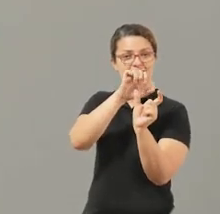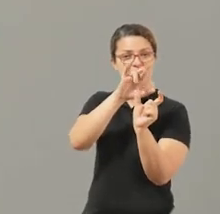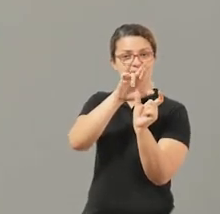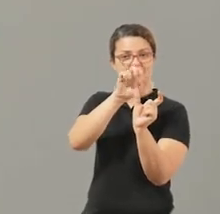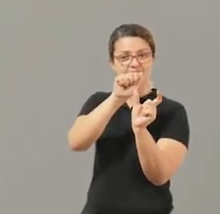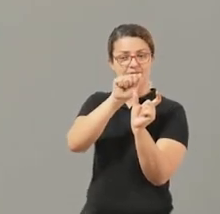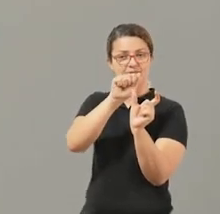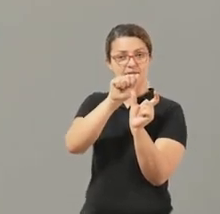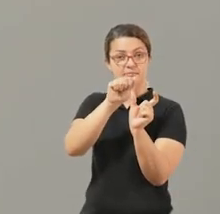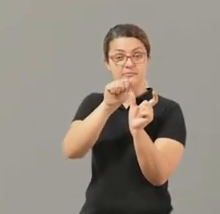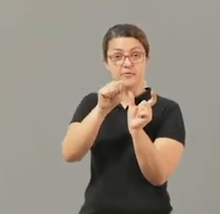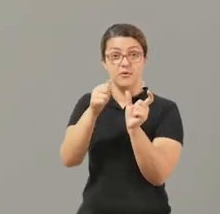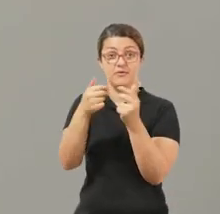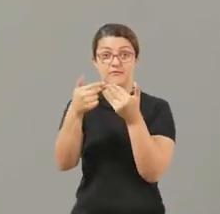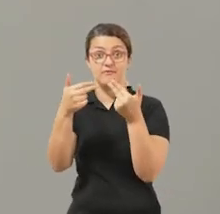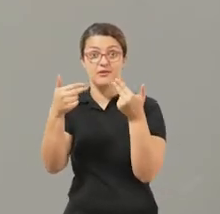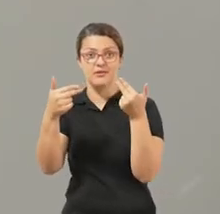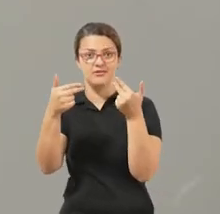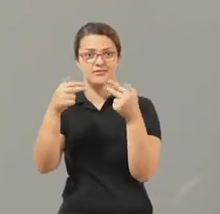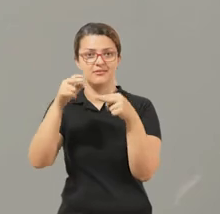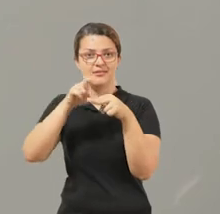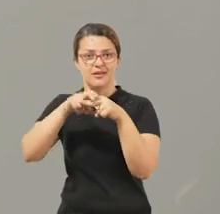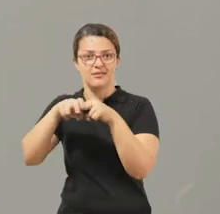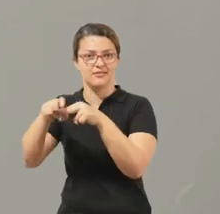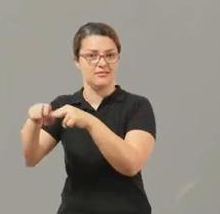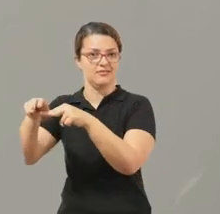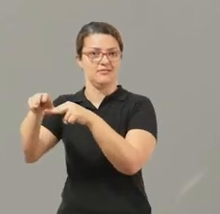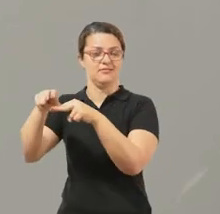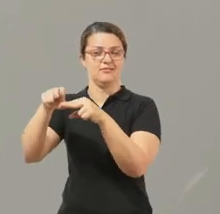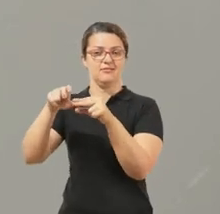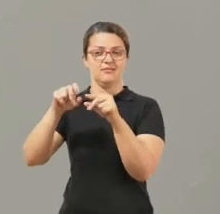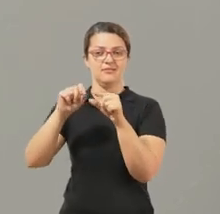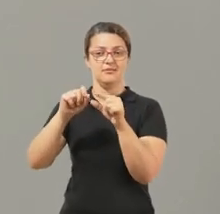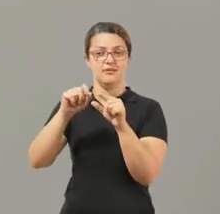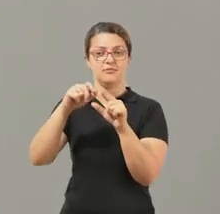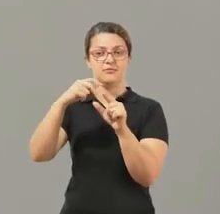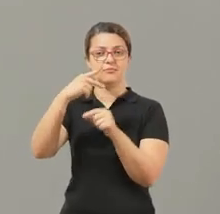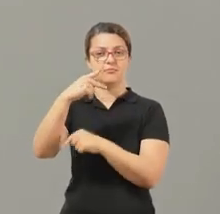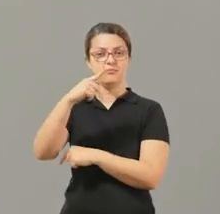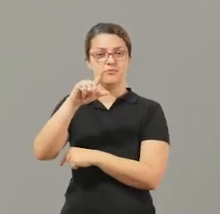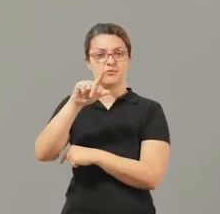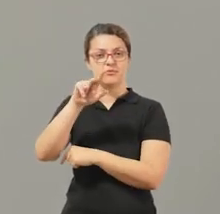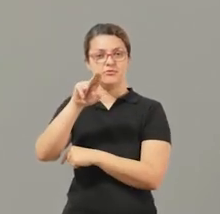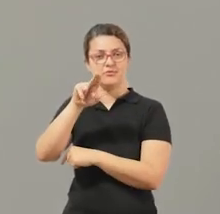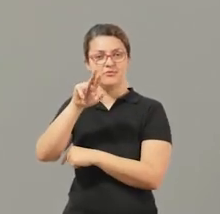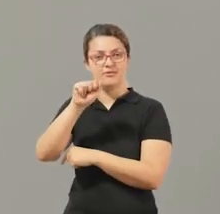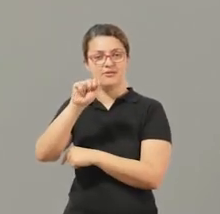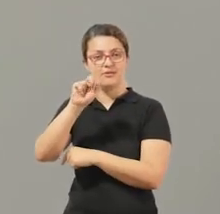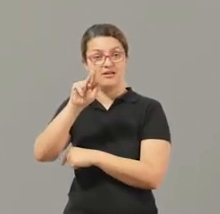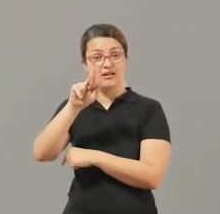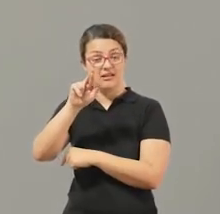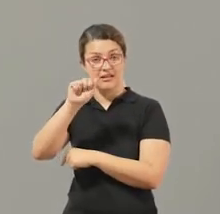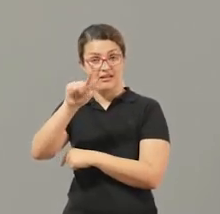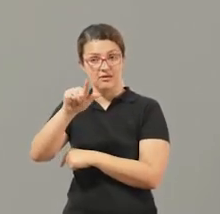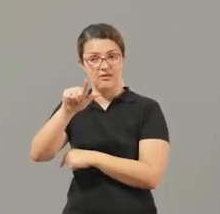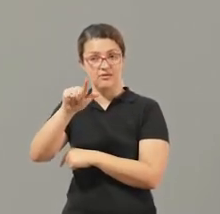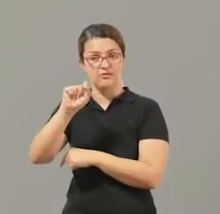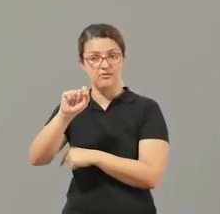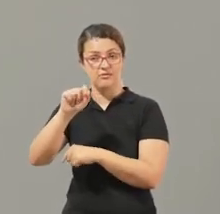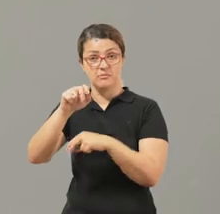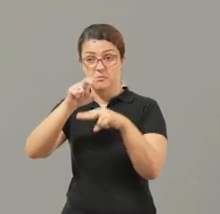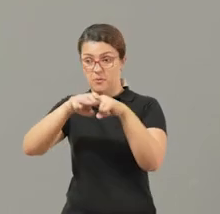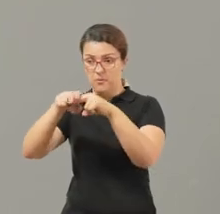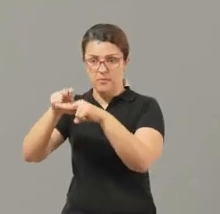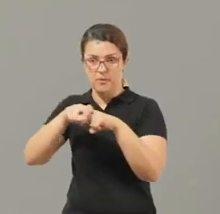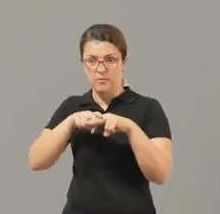cadeira. Em seguida, vocês vão registrar no caderno mais uma vez essas palavras, porém no plural. No plural